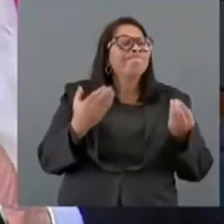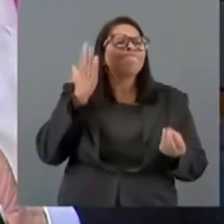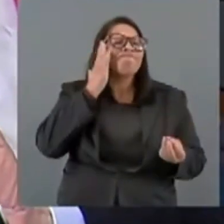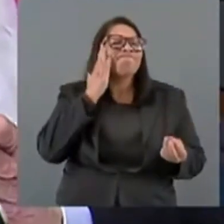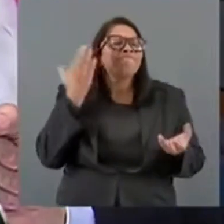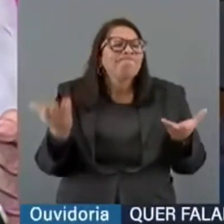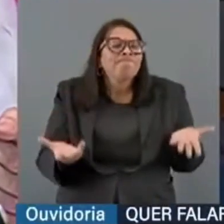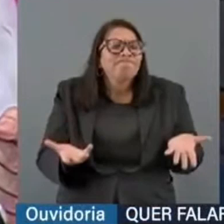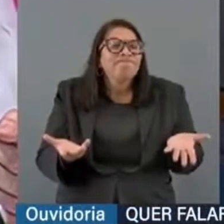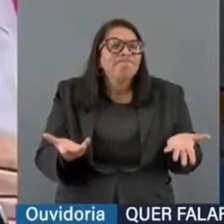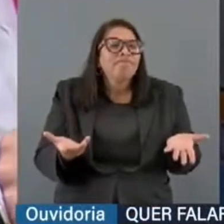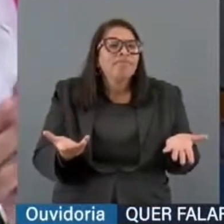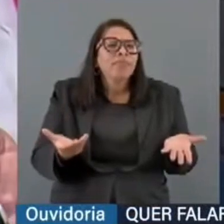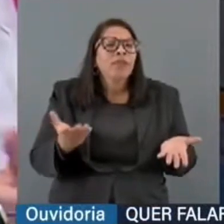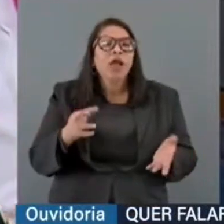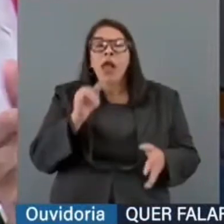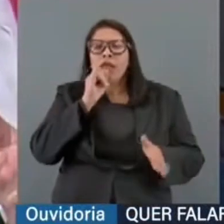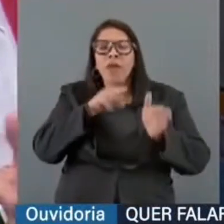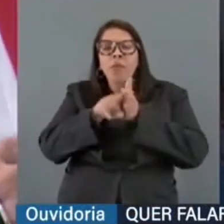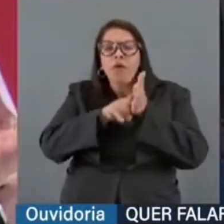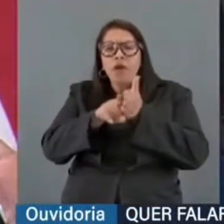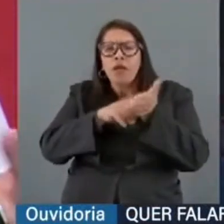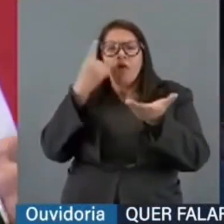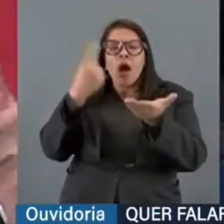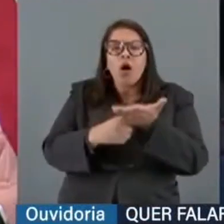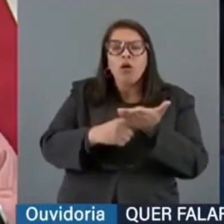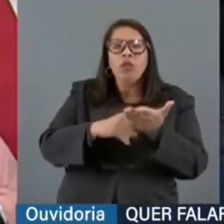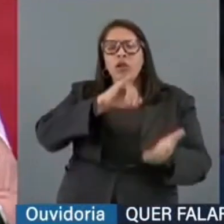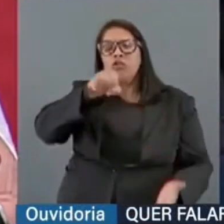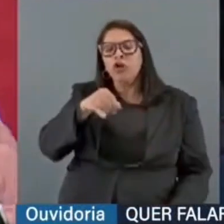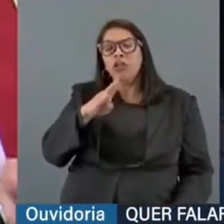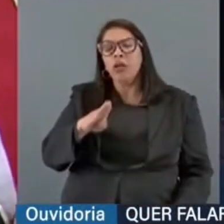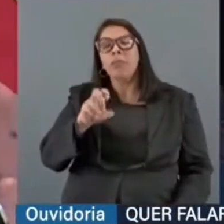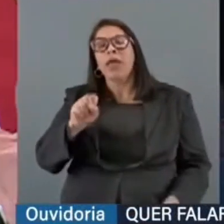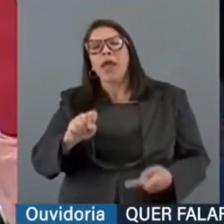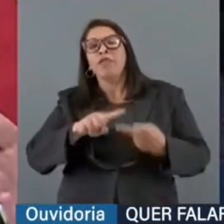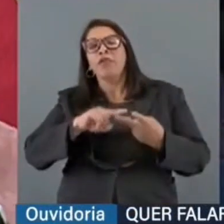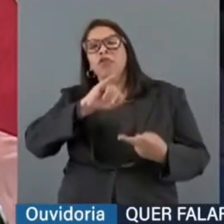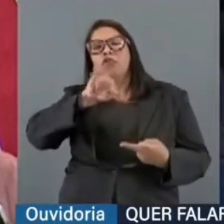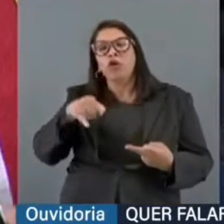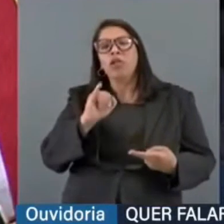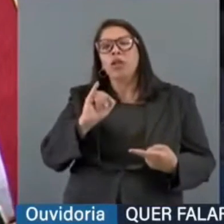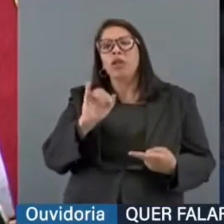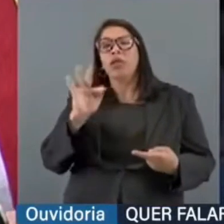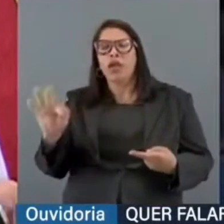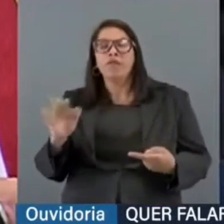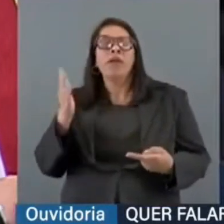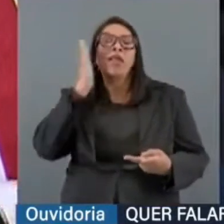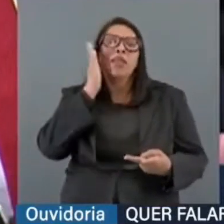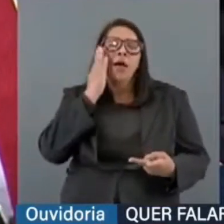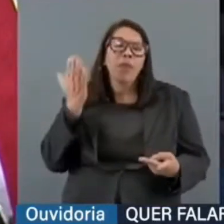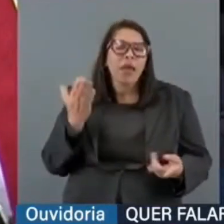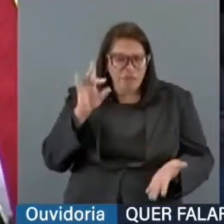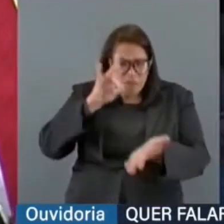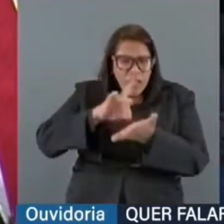exemplo, para a revisão do acordo da JBS e da JIF. Não sei se procede ou não essa afirmação que vi no